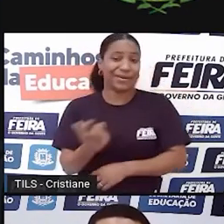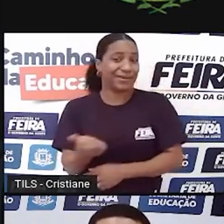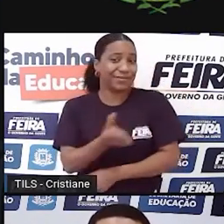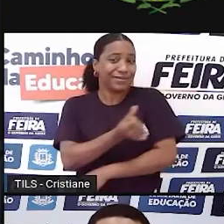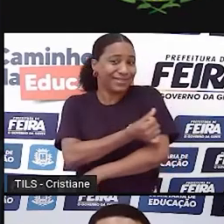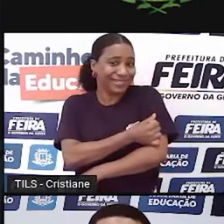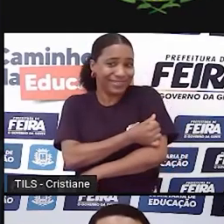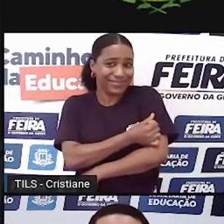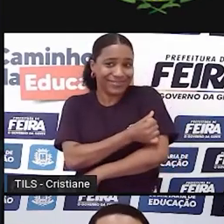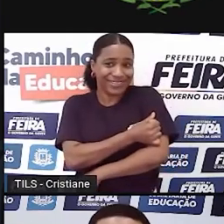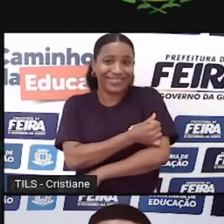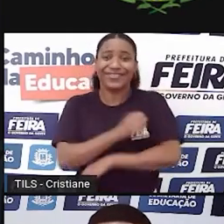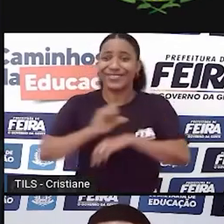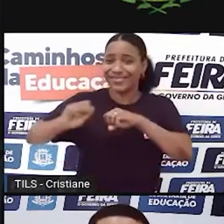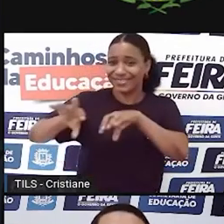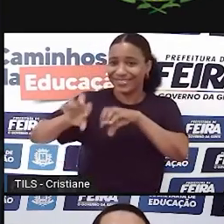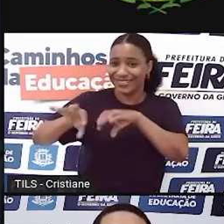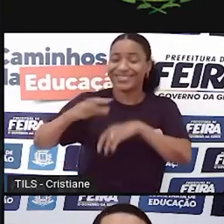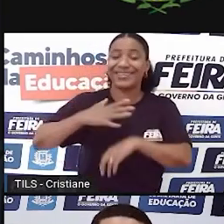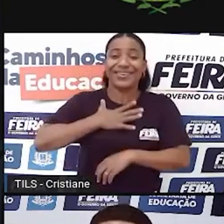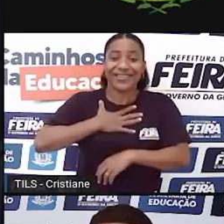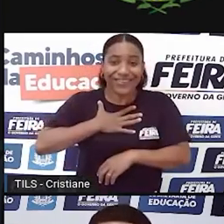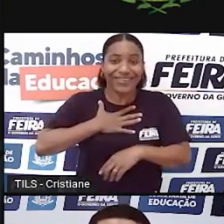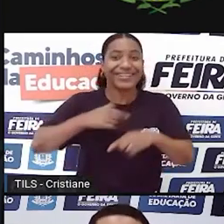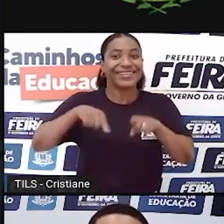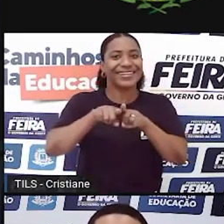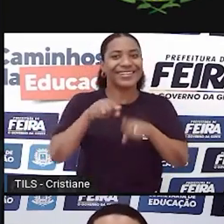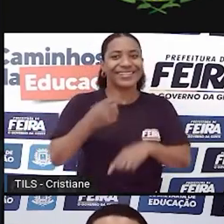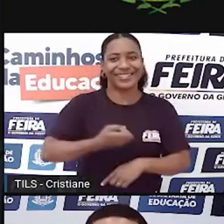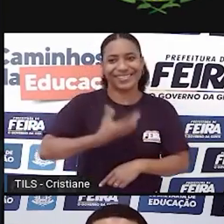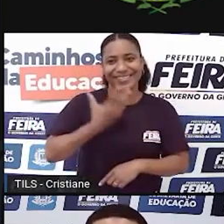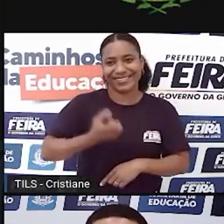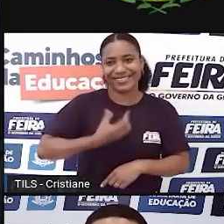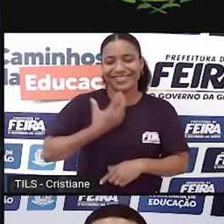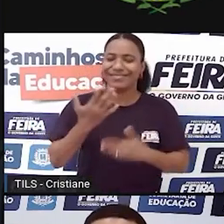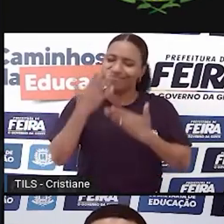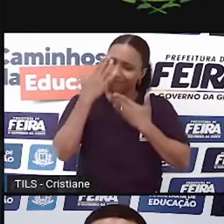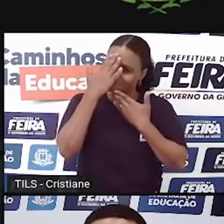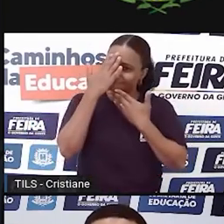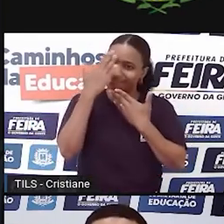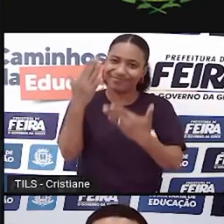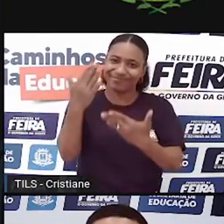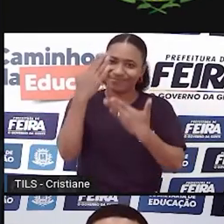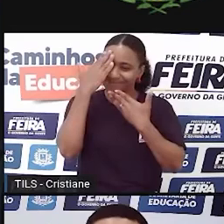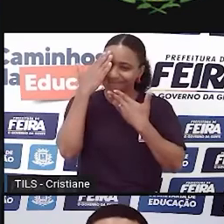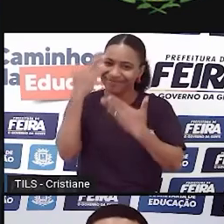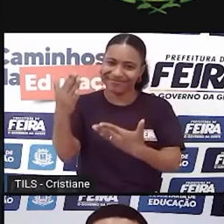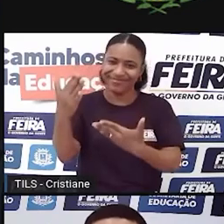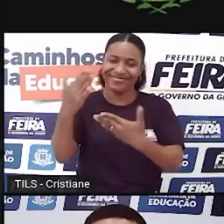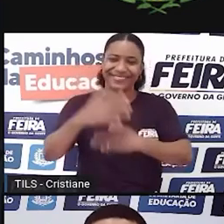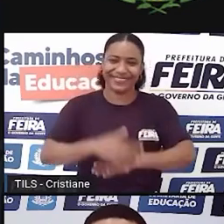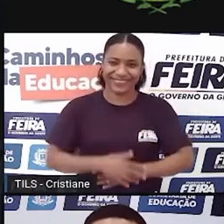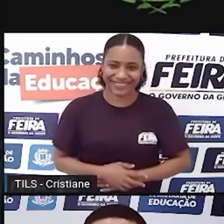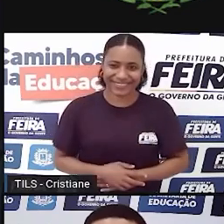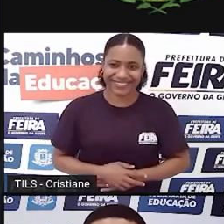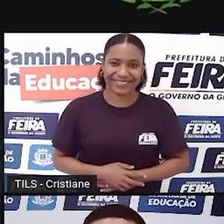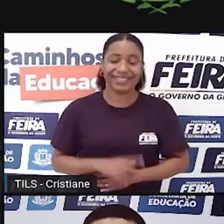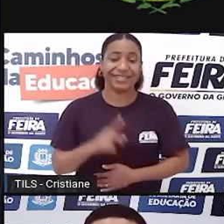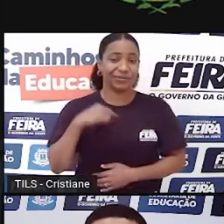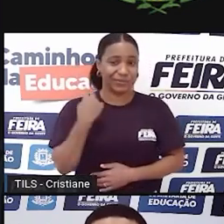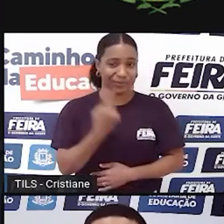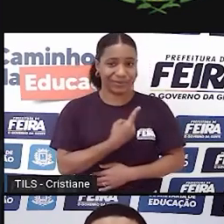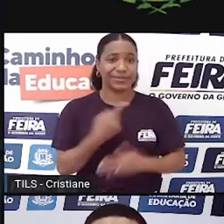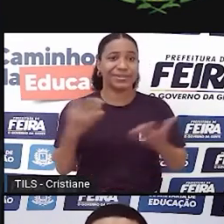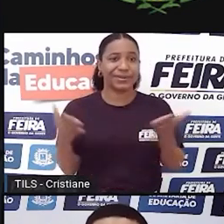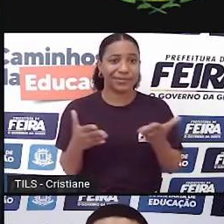a poesia também, adoram quando eu levo, tá? Mas de antemão, é só agradecer. A gente sabe que estamos vivendo um